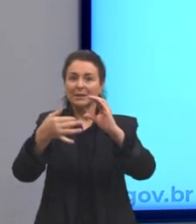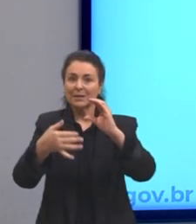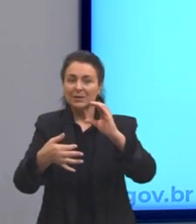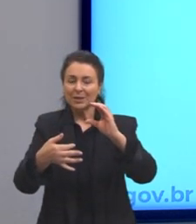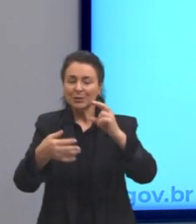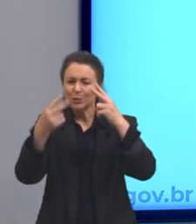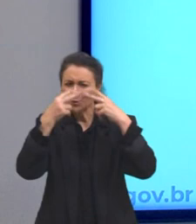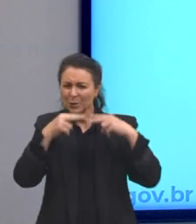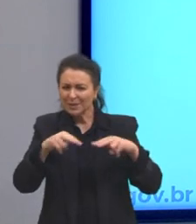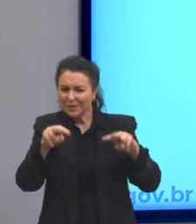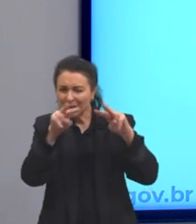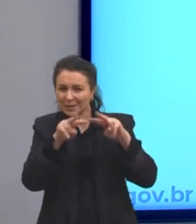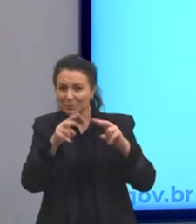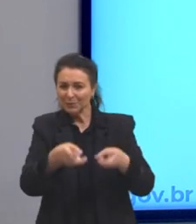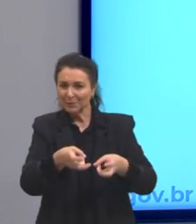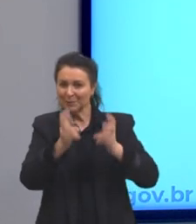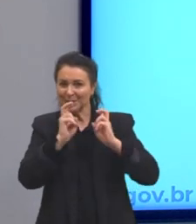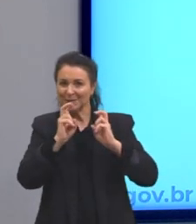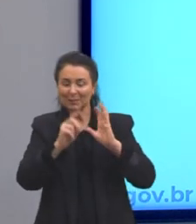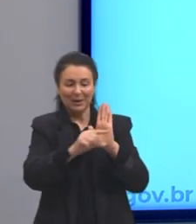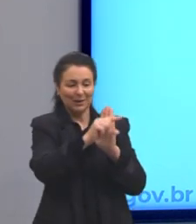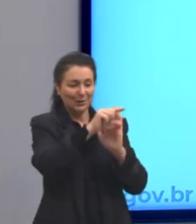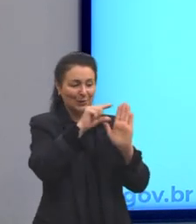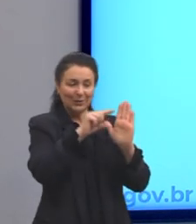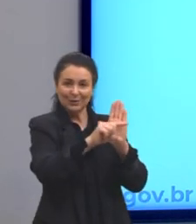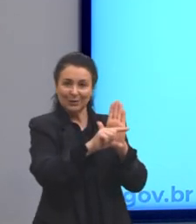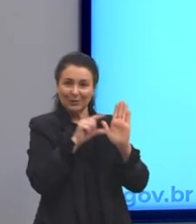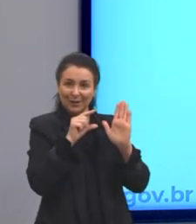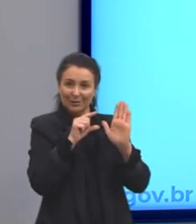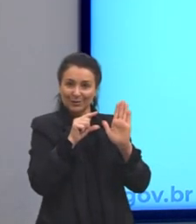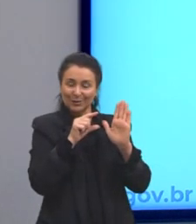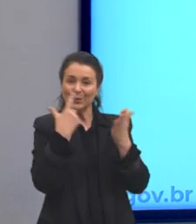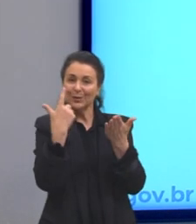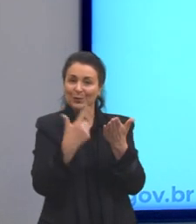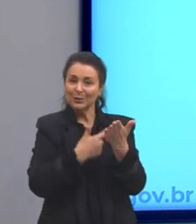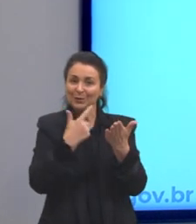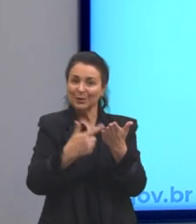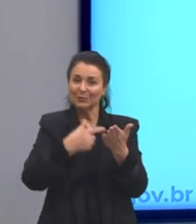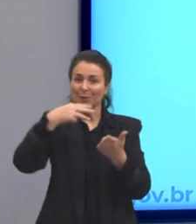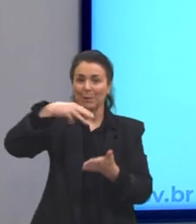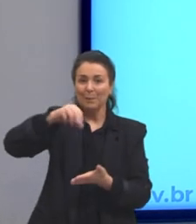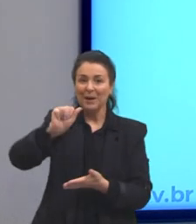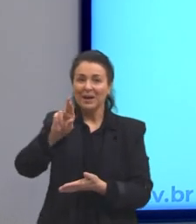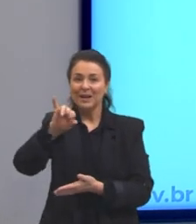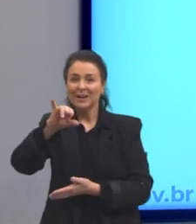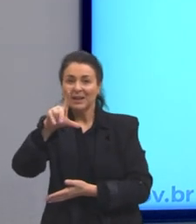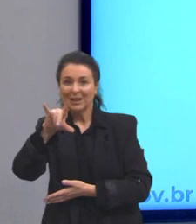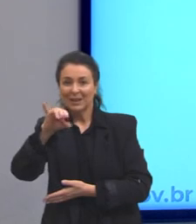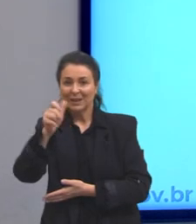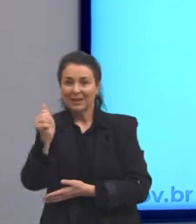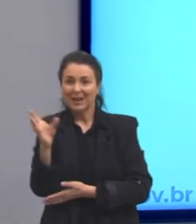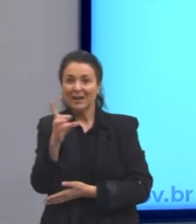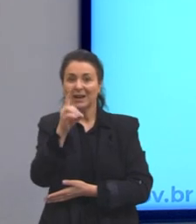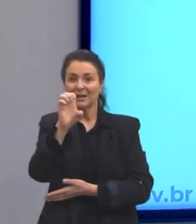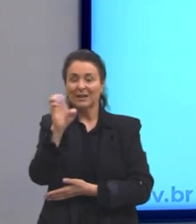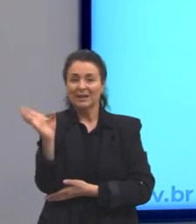enxergar ali nos versos. Num trechinho de uma obra que é linda, chamada Marília de Dirceu.